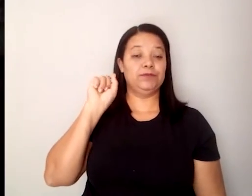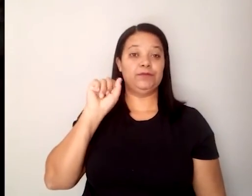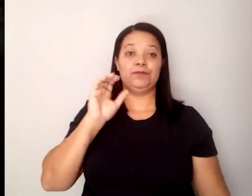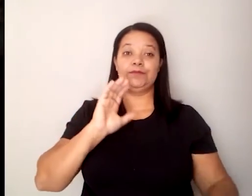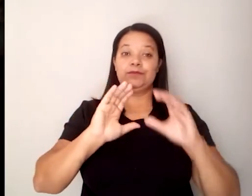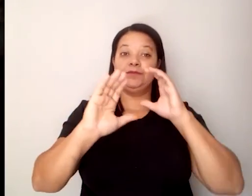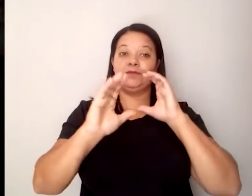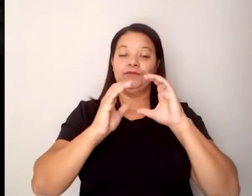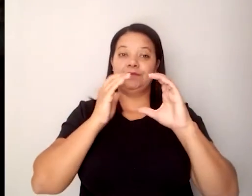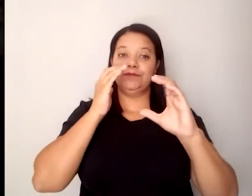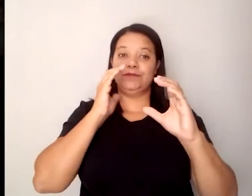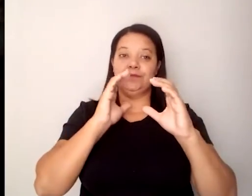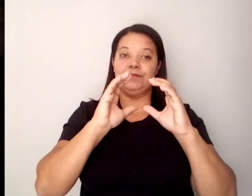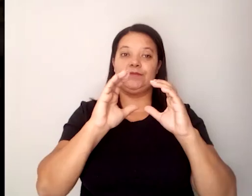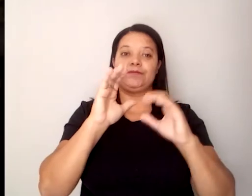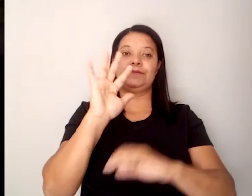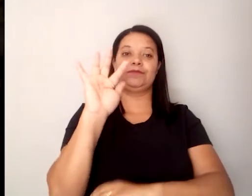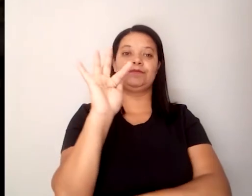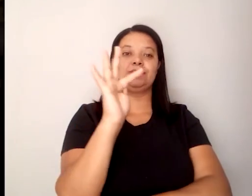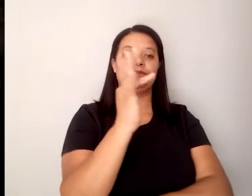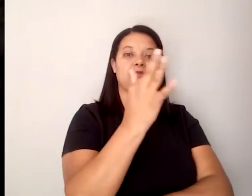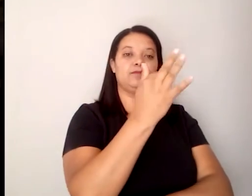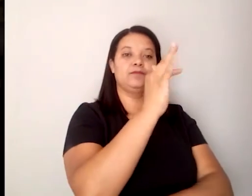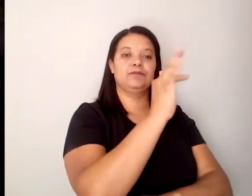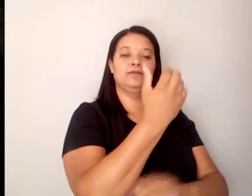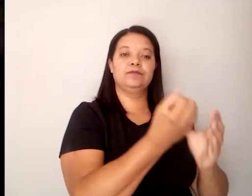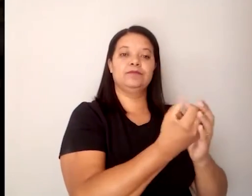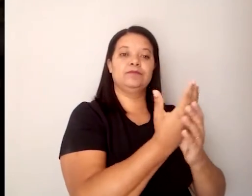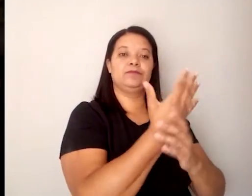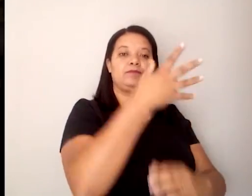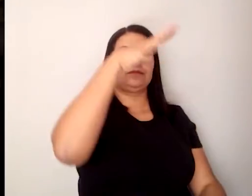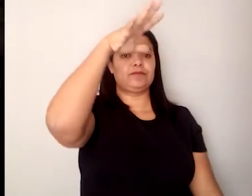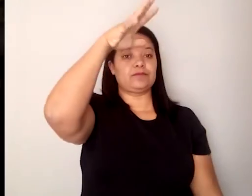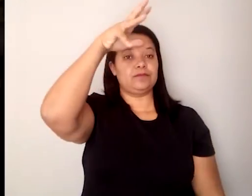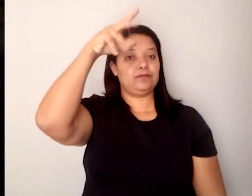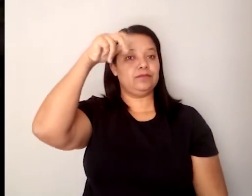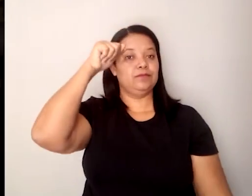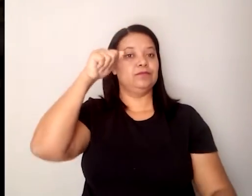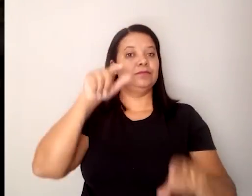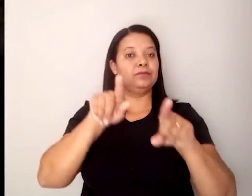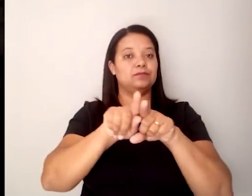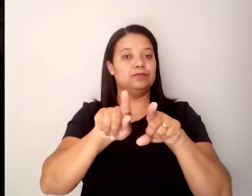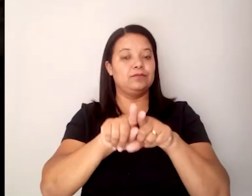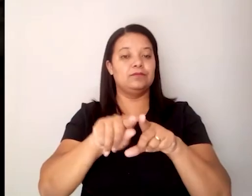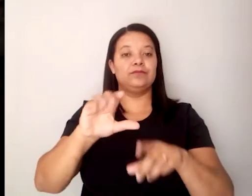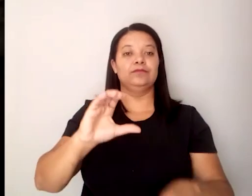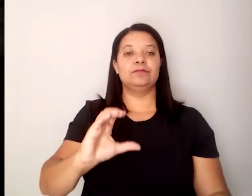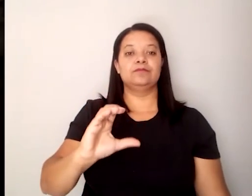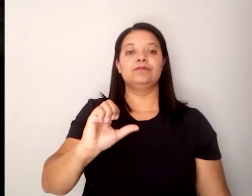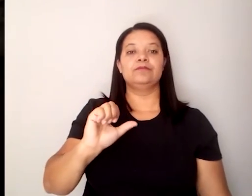cantos que vêm da Mata Atlântica, da Floresta Amazônica, do Cerrado,